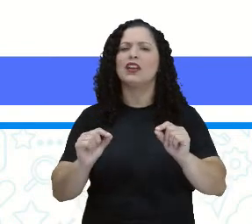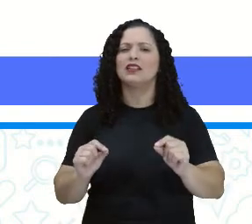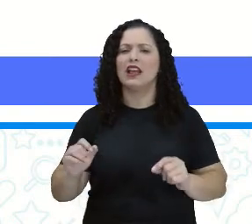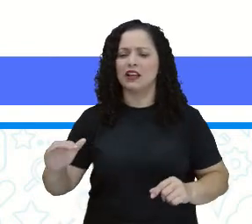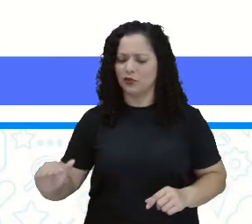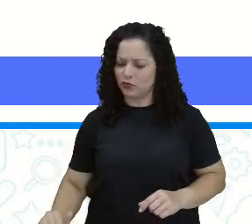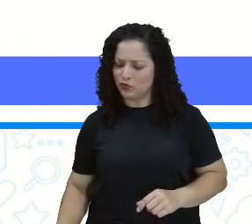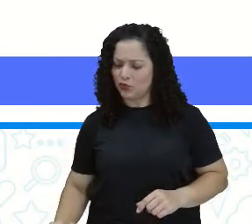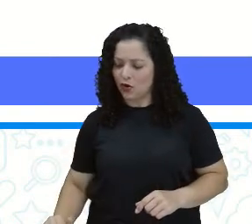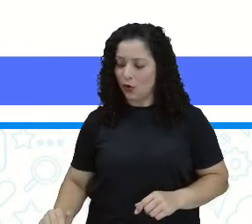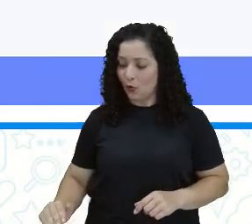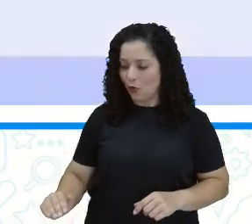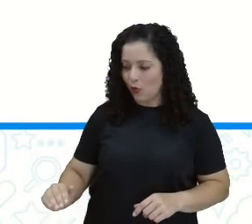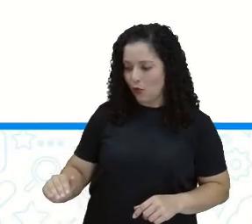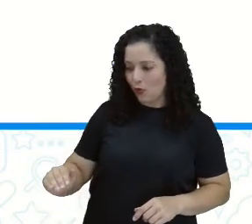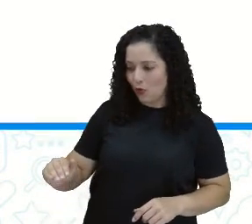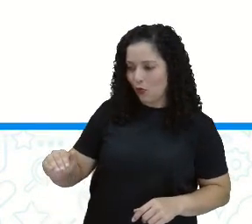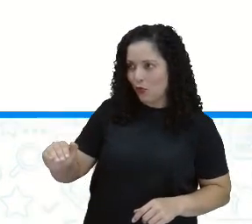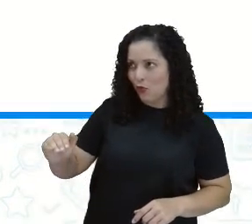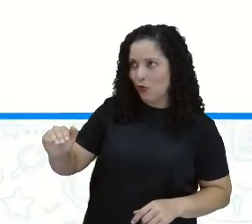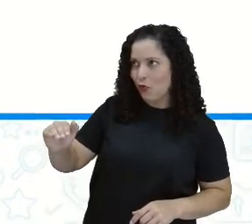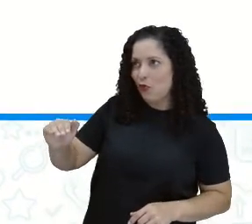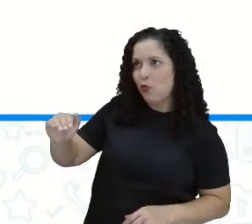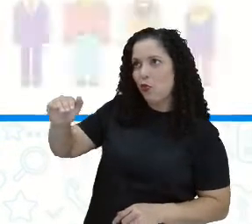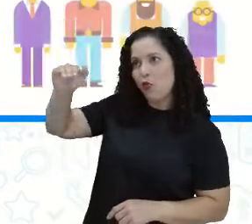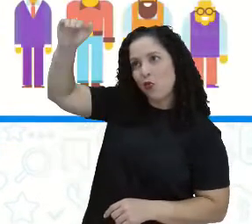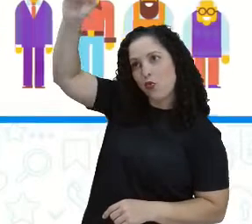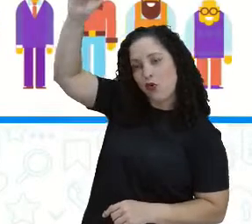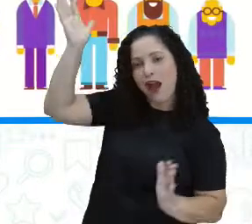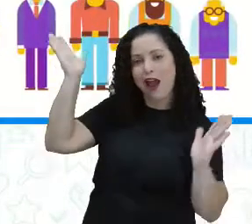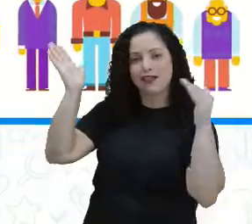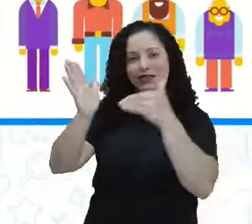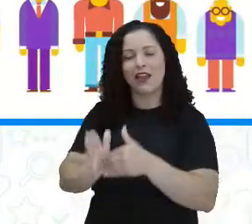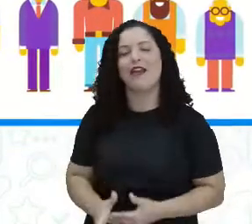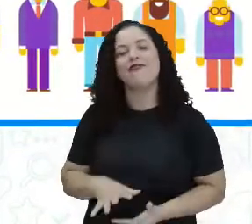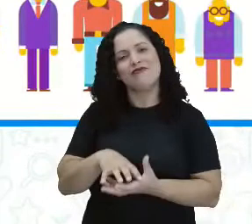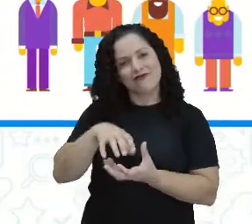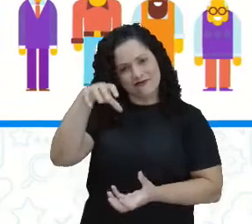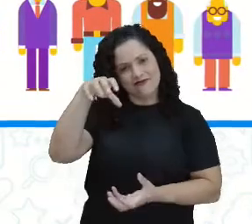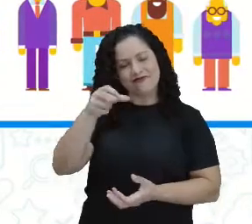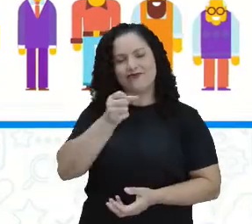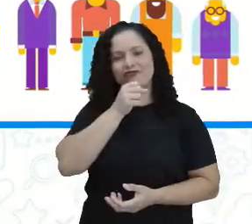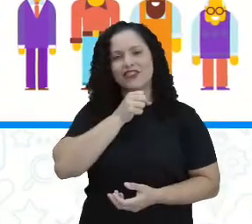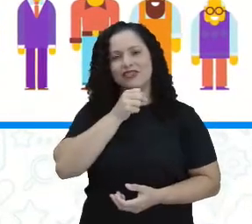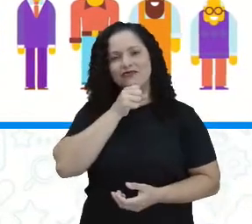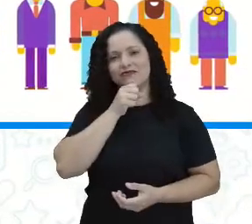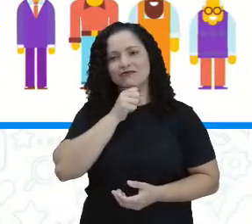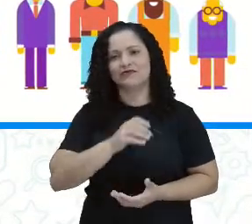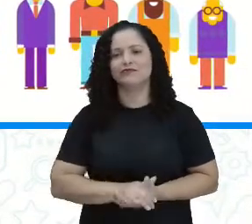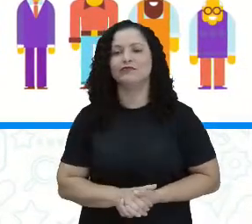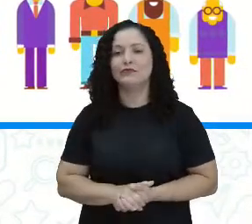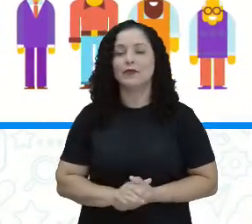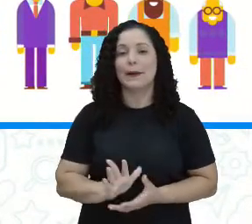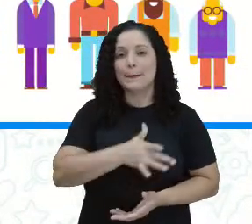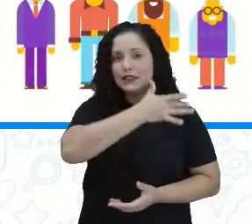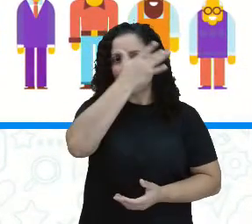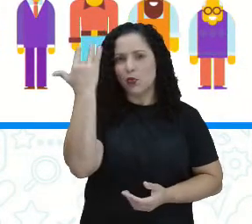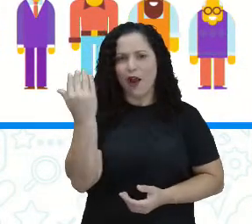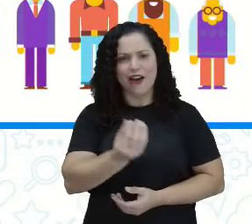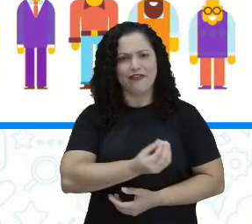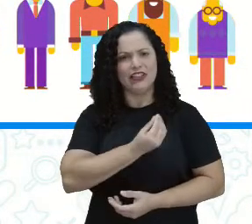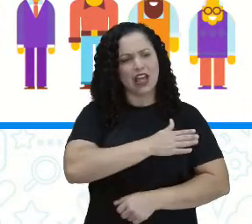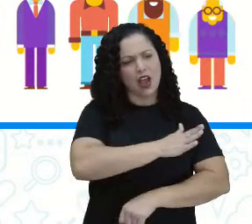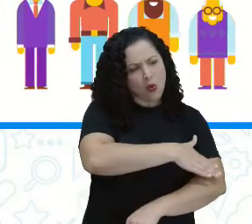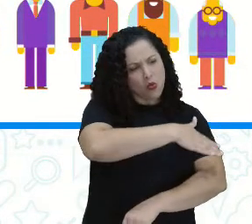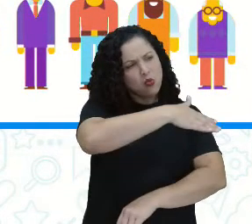adolescência, fase adulta e a velhice. O ser humano, no decorrer de toda a vida, passa